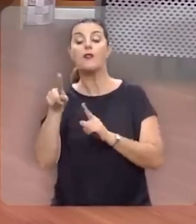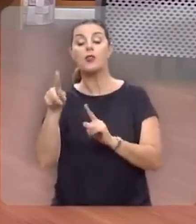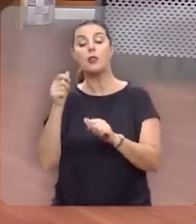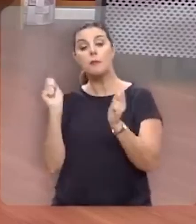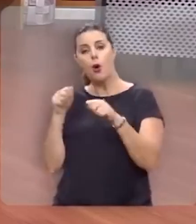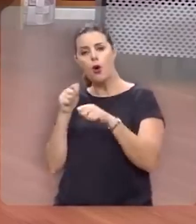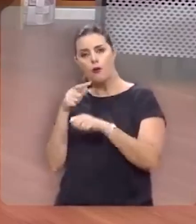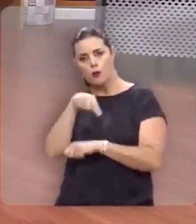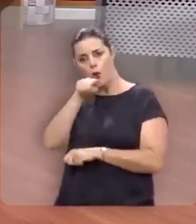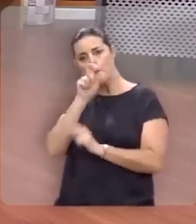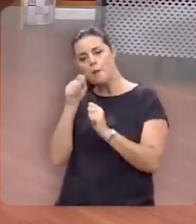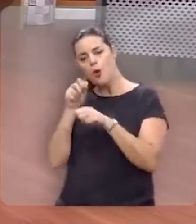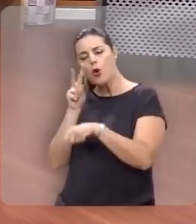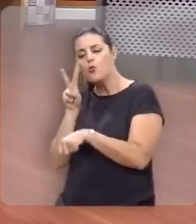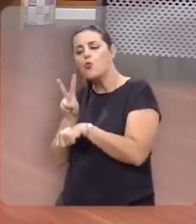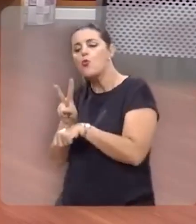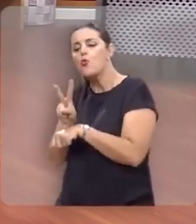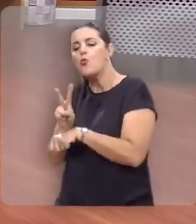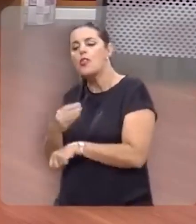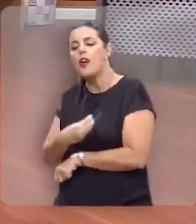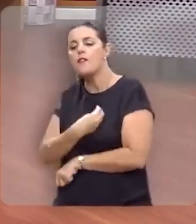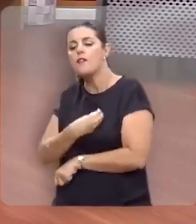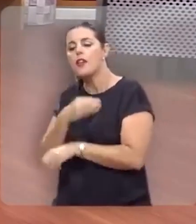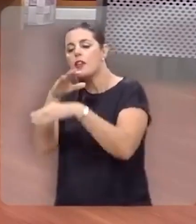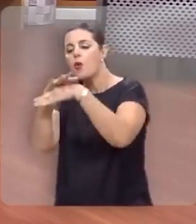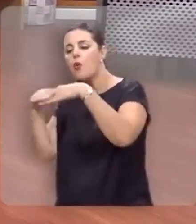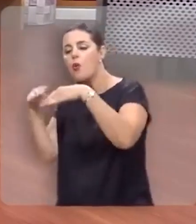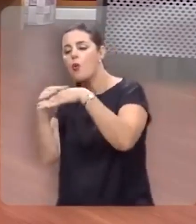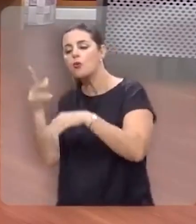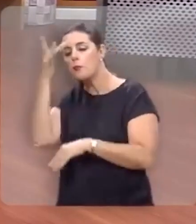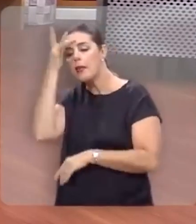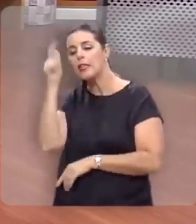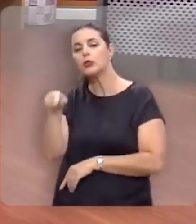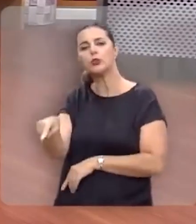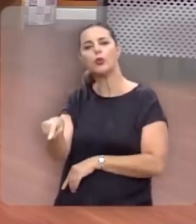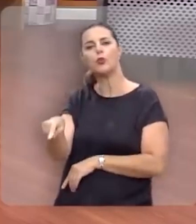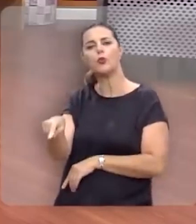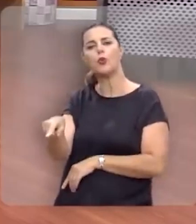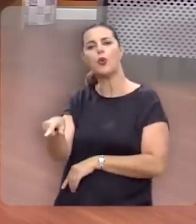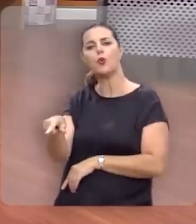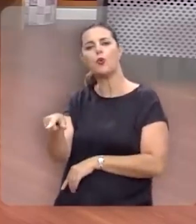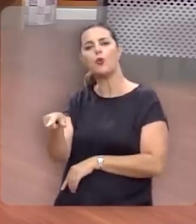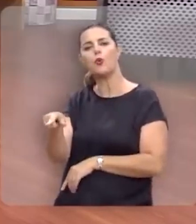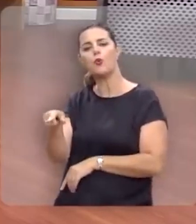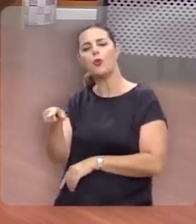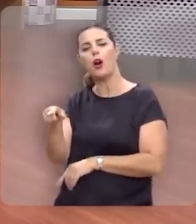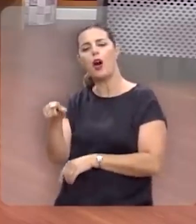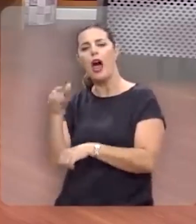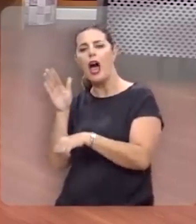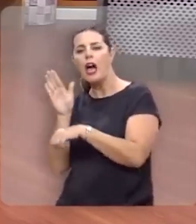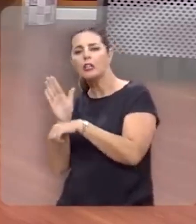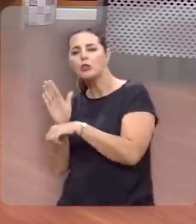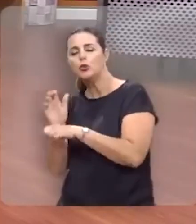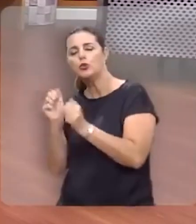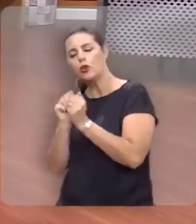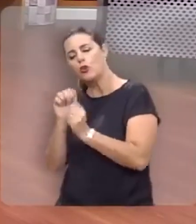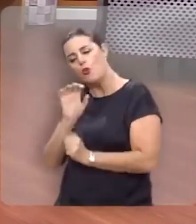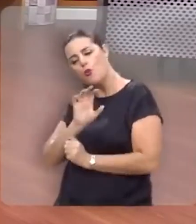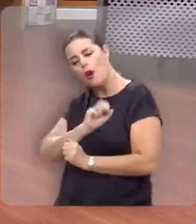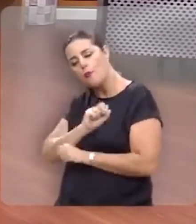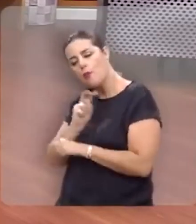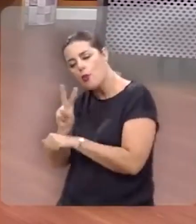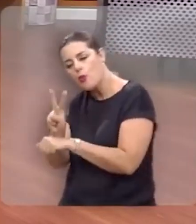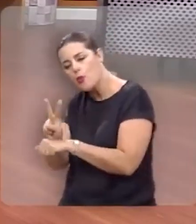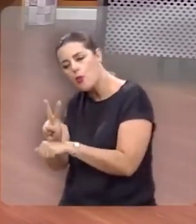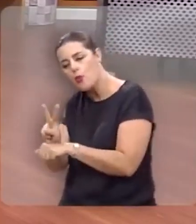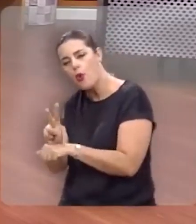você seja um canal desse consolo divino, um instrumento dessa consolação divina. E